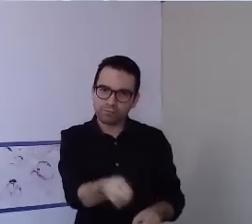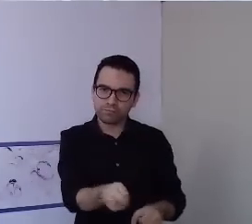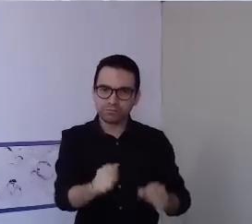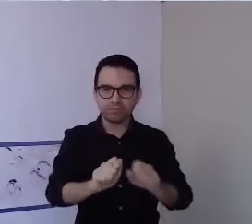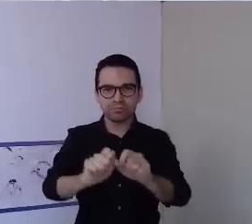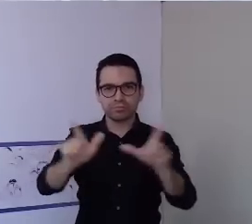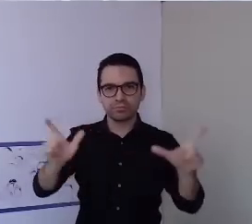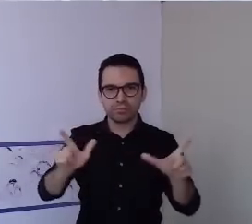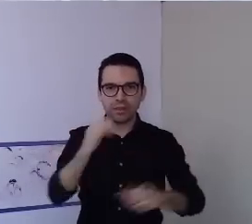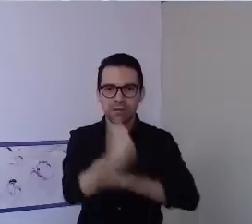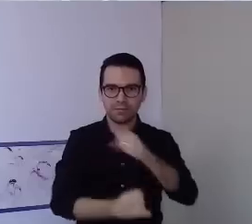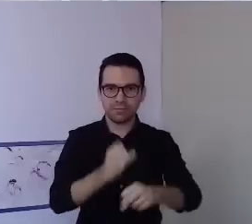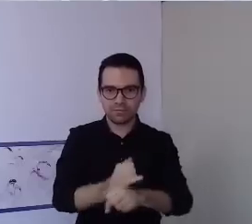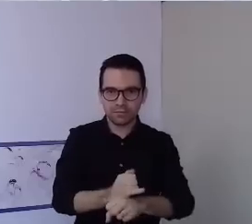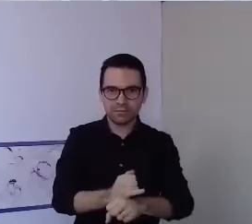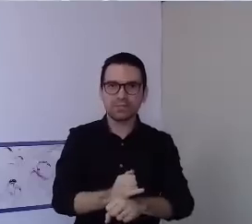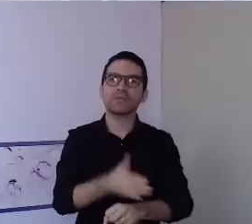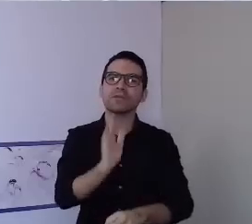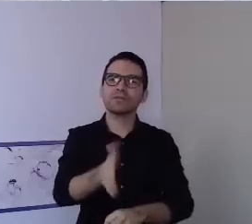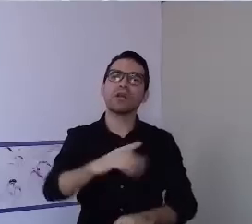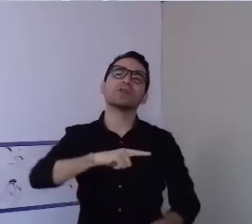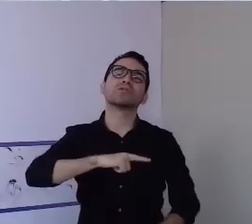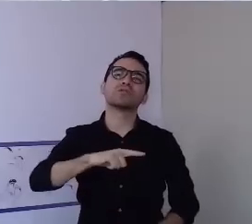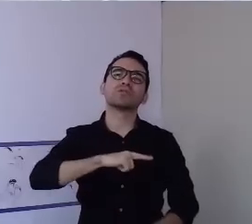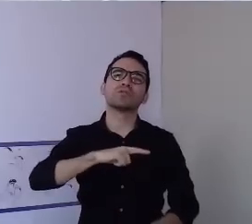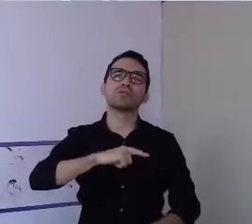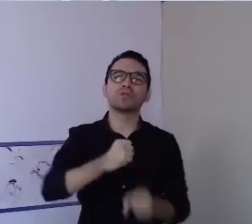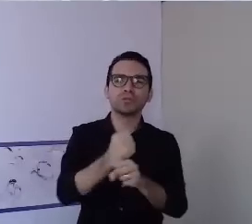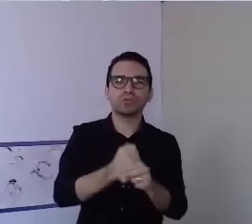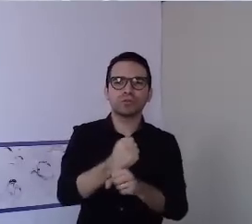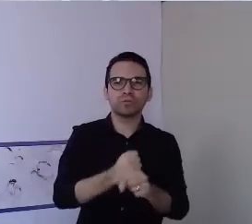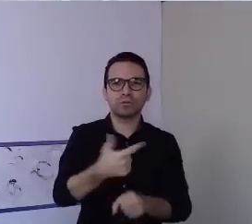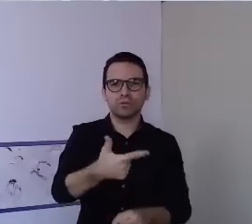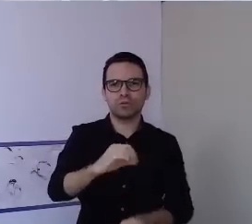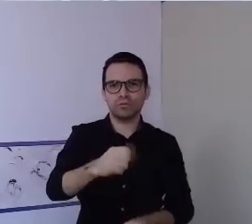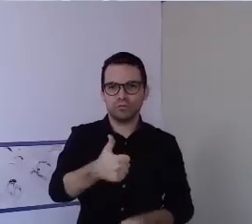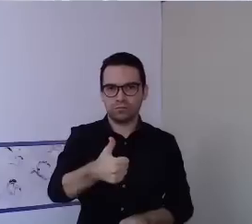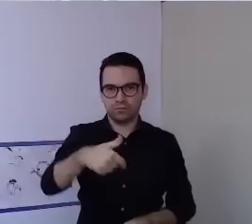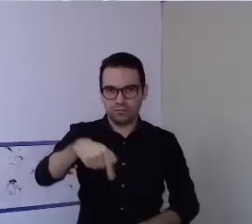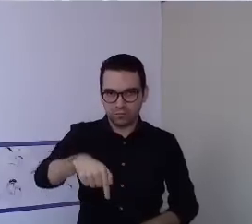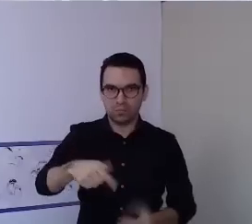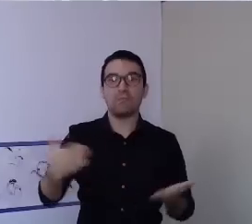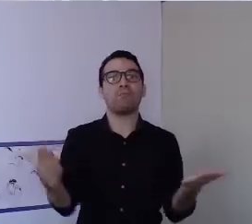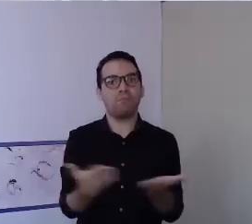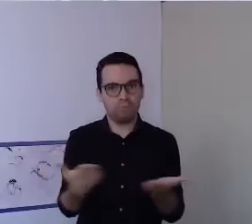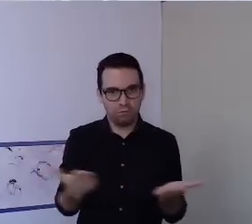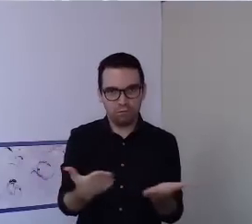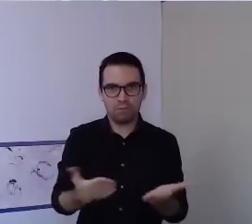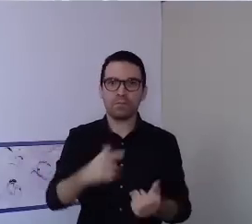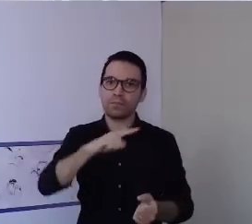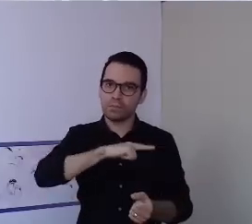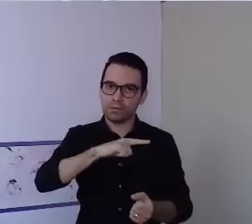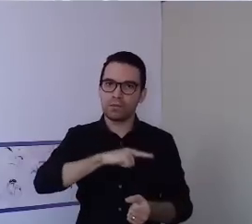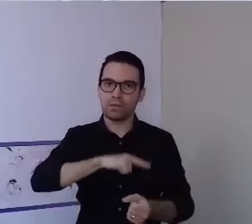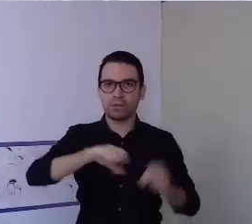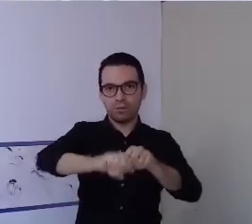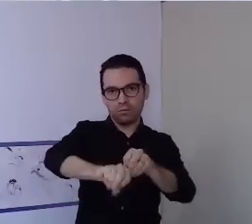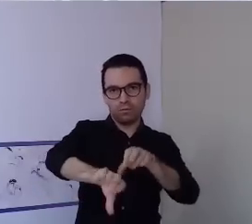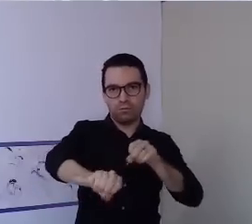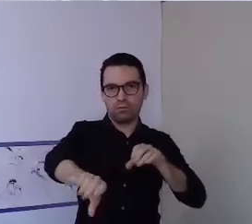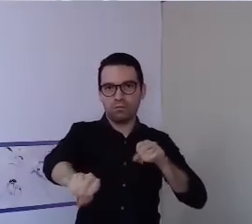da plataforma já existente desde 2017, agora oferecida de forma online.